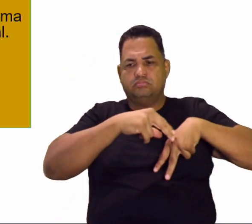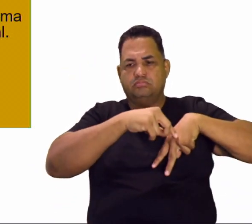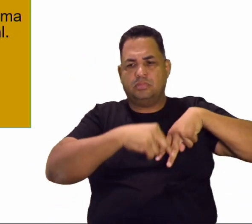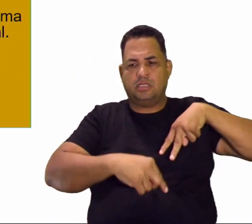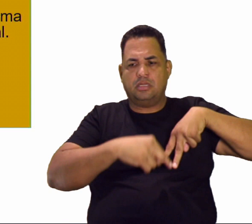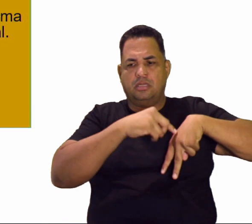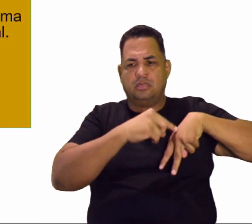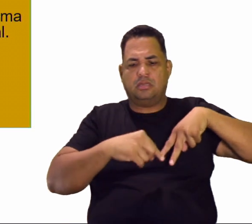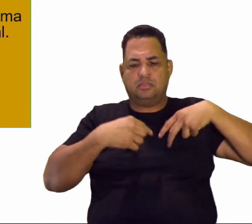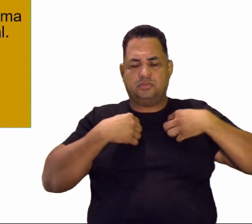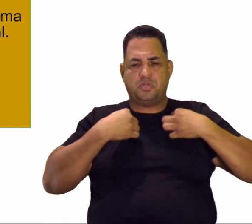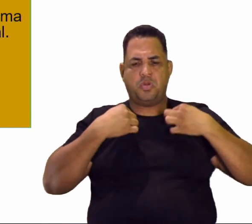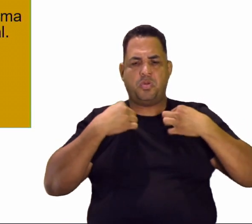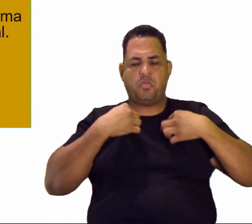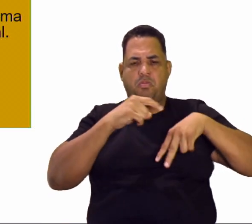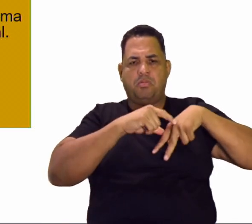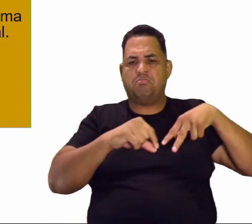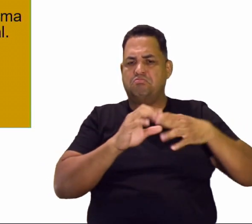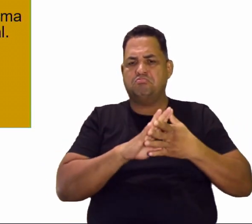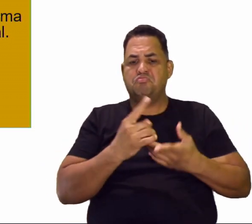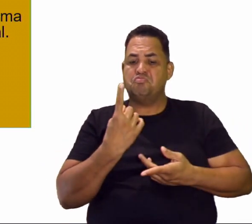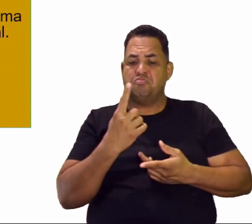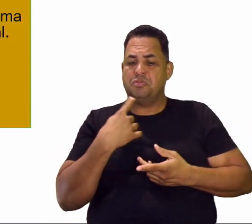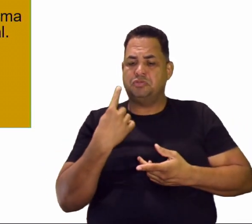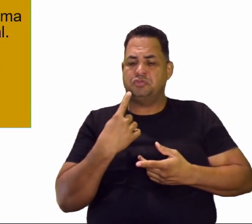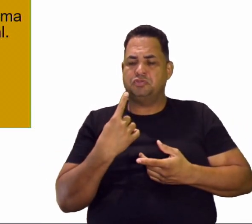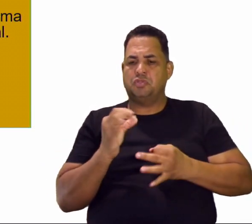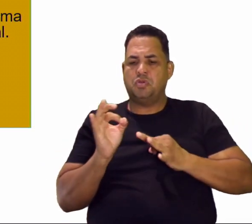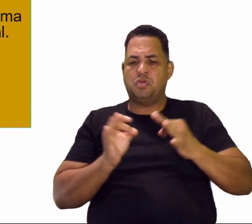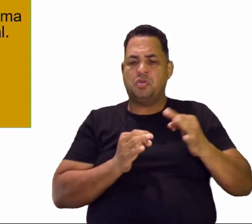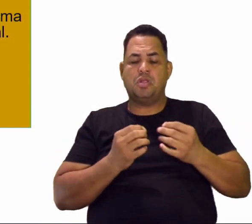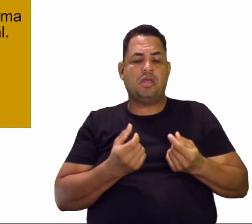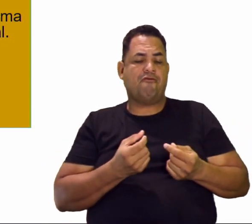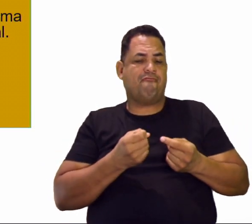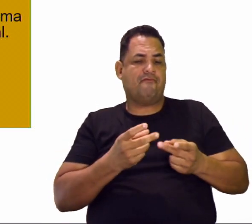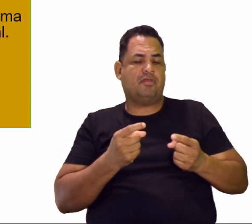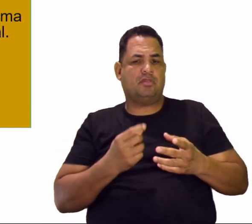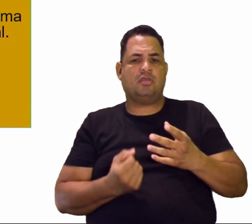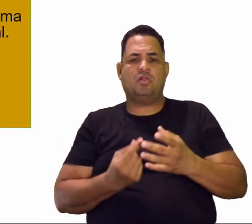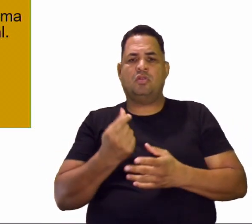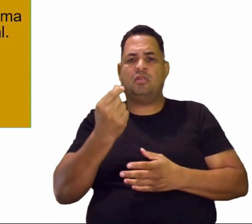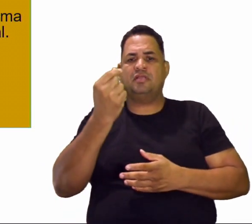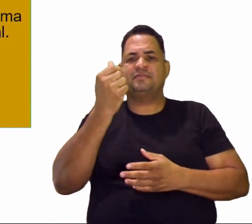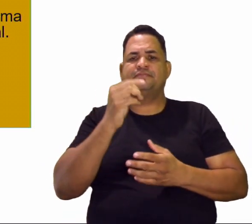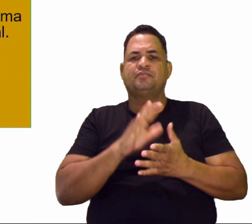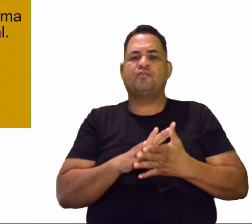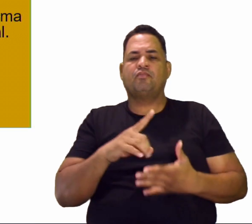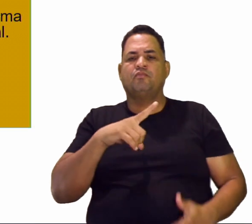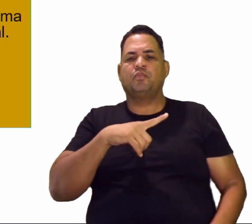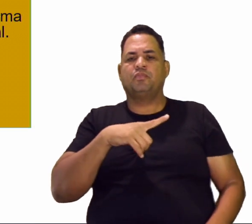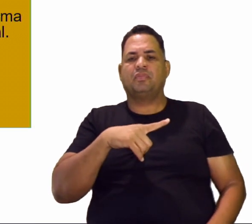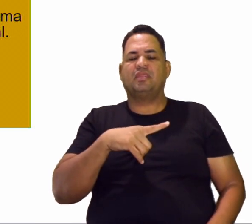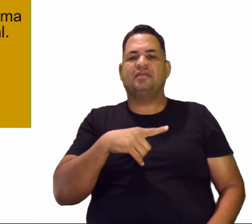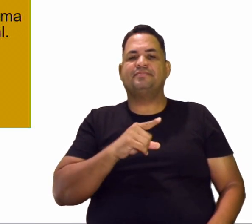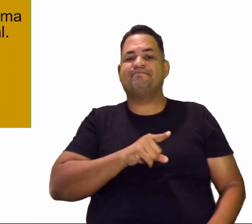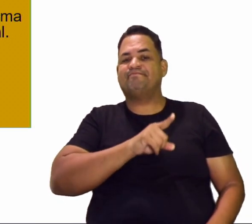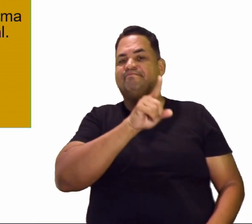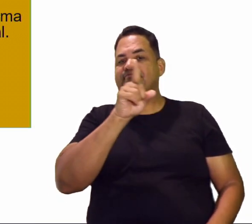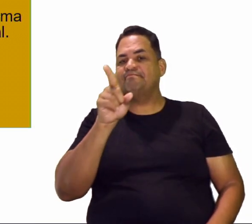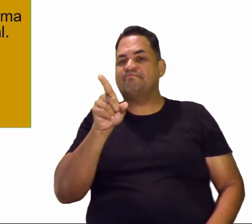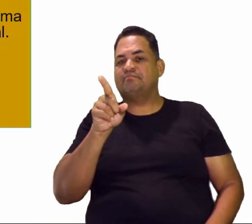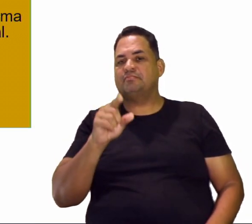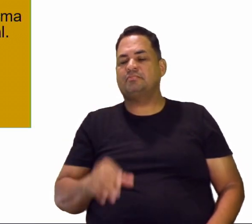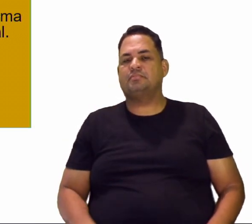mundo inteiro, para as pessoas do mundo inteiro e lucrar muito com isso. E aí, gente já pega o gancho e traz o gancho aqui, ó, com o